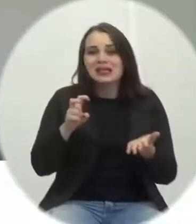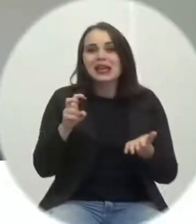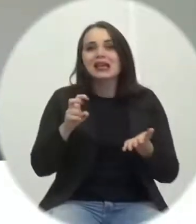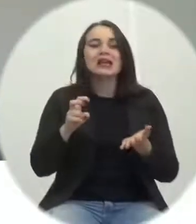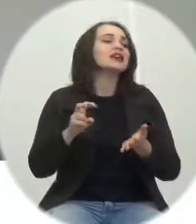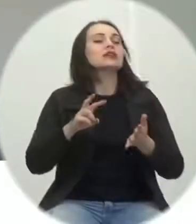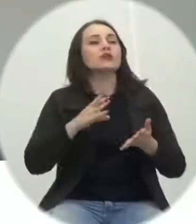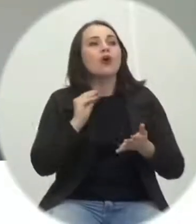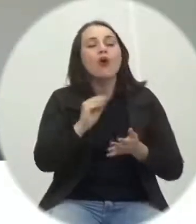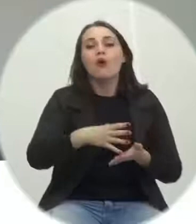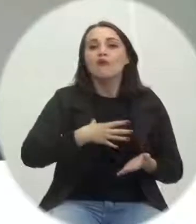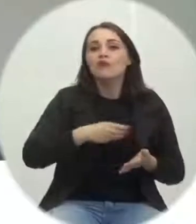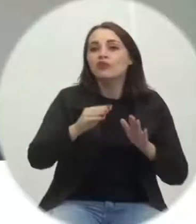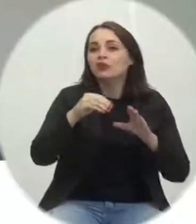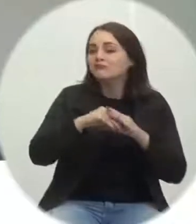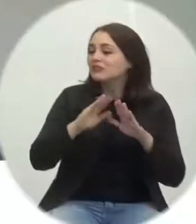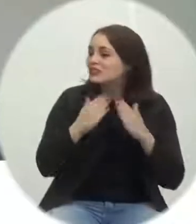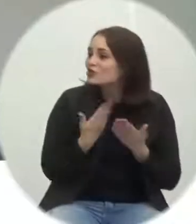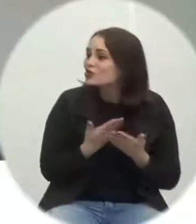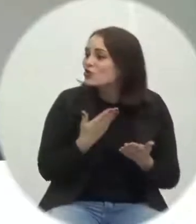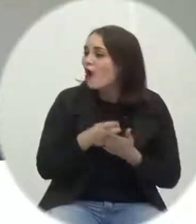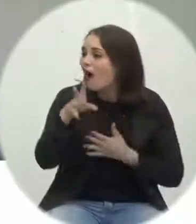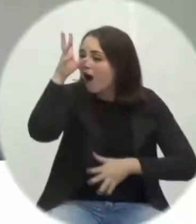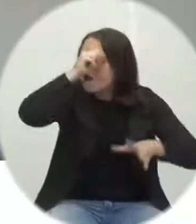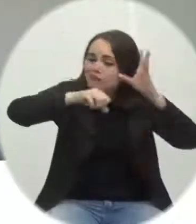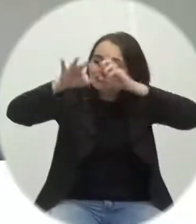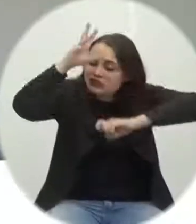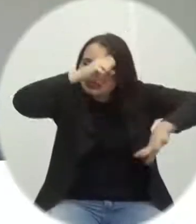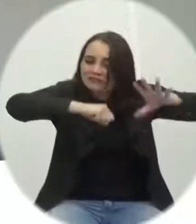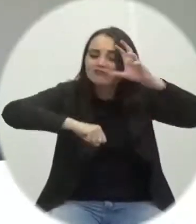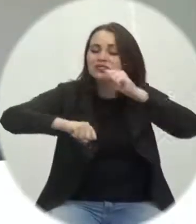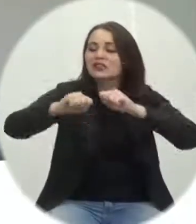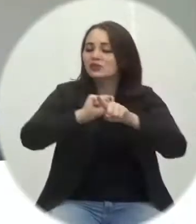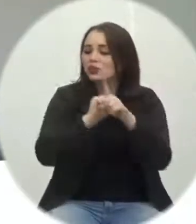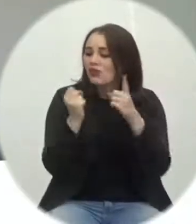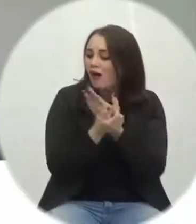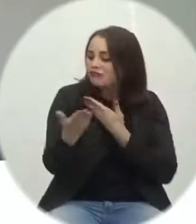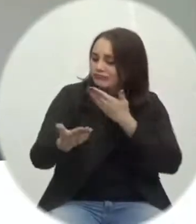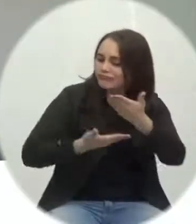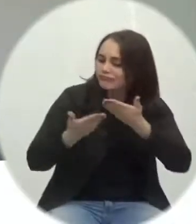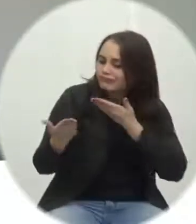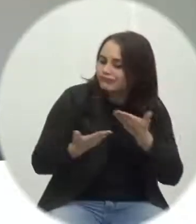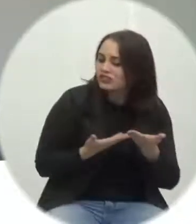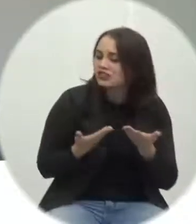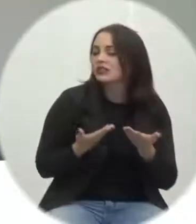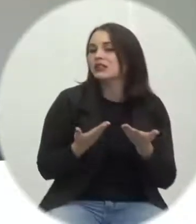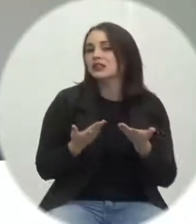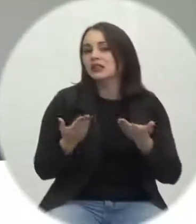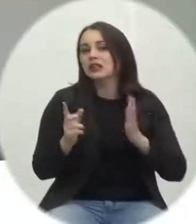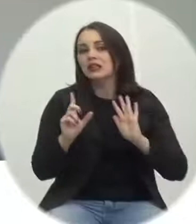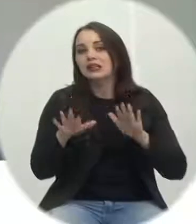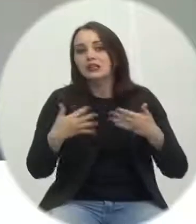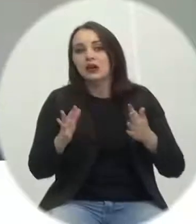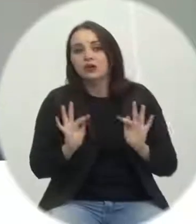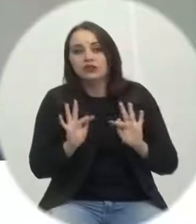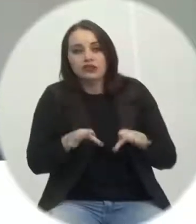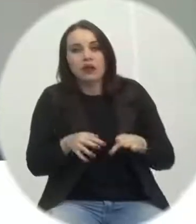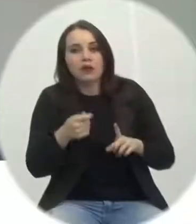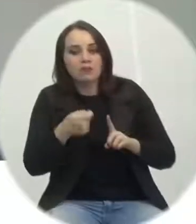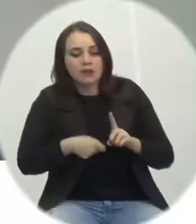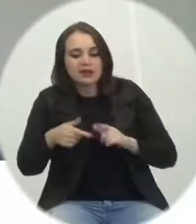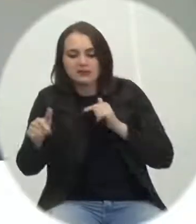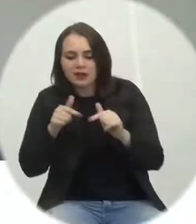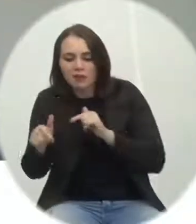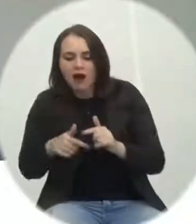filhos nas escolas ou nas creches para poder, no final do mês, estar quitando com seus compromissos